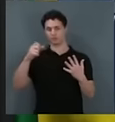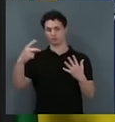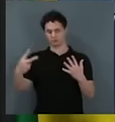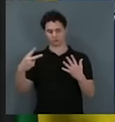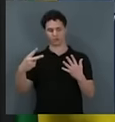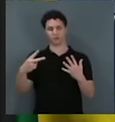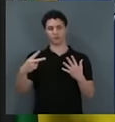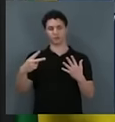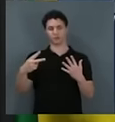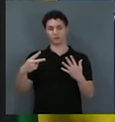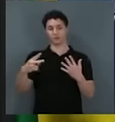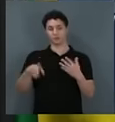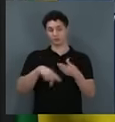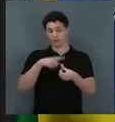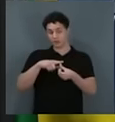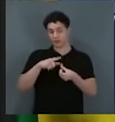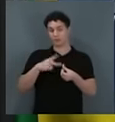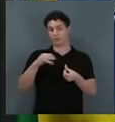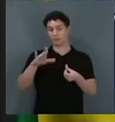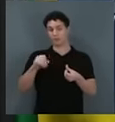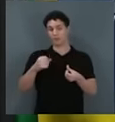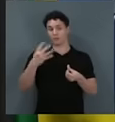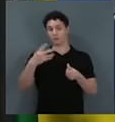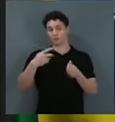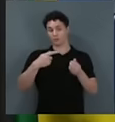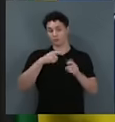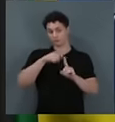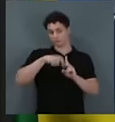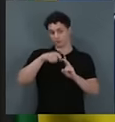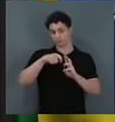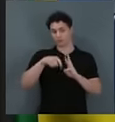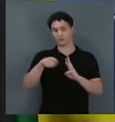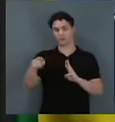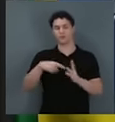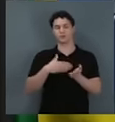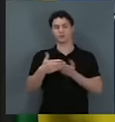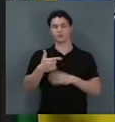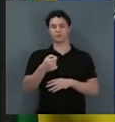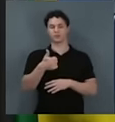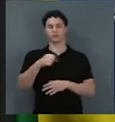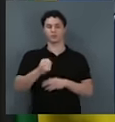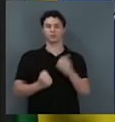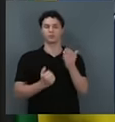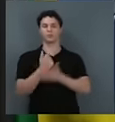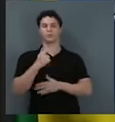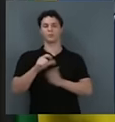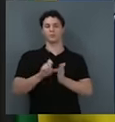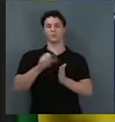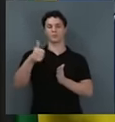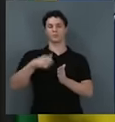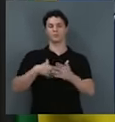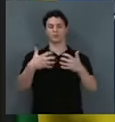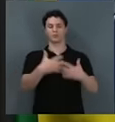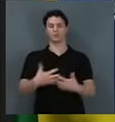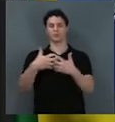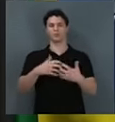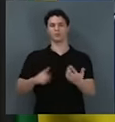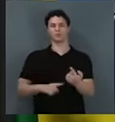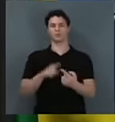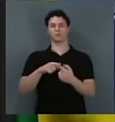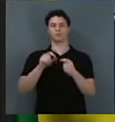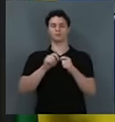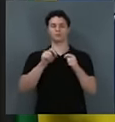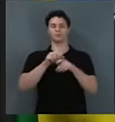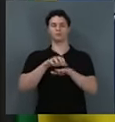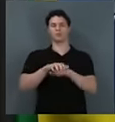4 meses. Ezequiel era motorista boiadeiro. Em 2018, decidimos comprar o primeiro caminhão boiadeiro financiado para fazer frete.